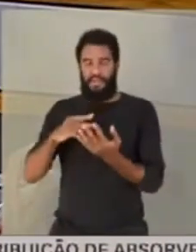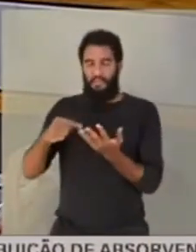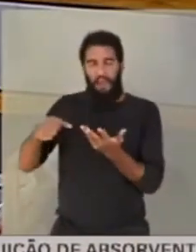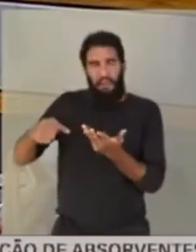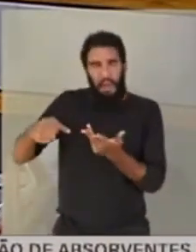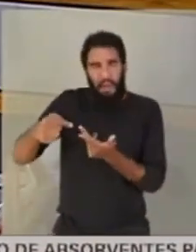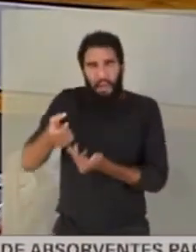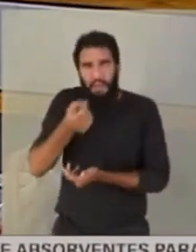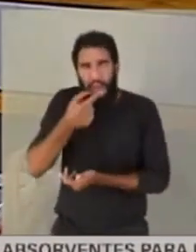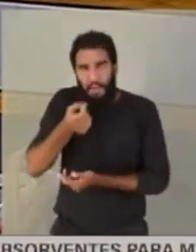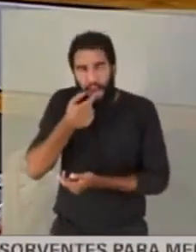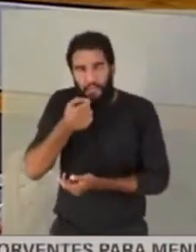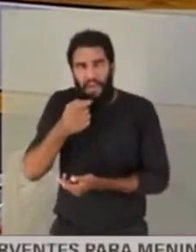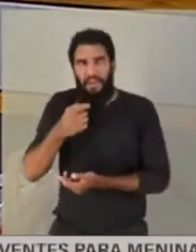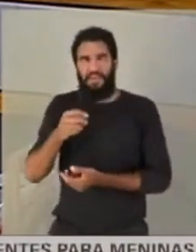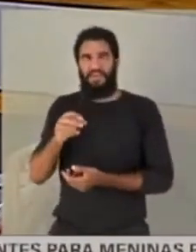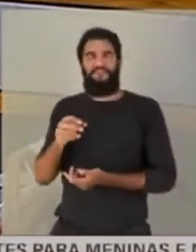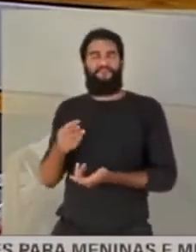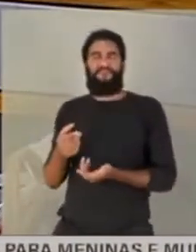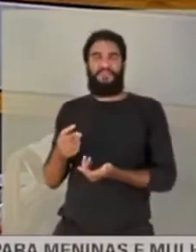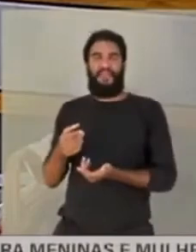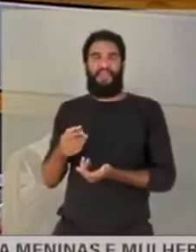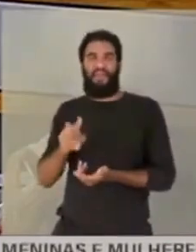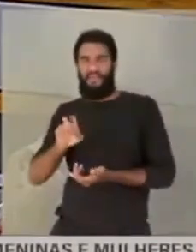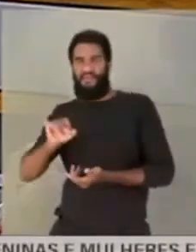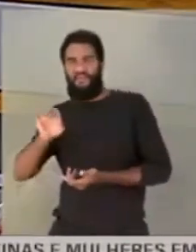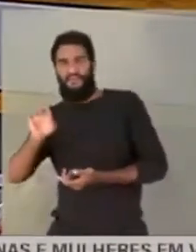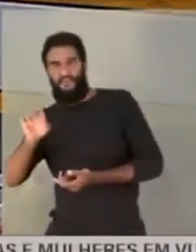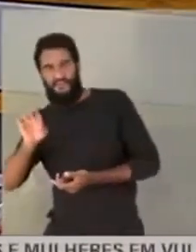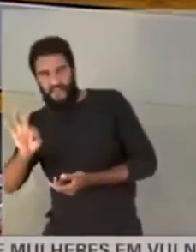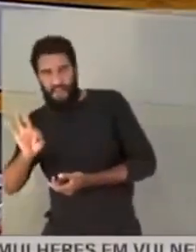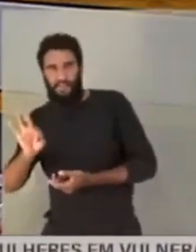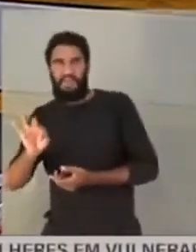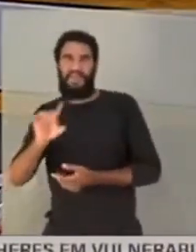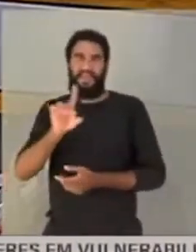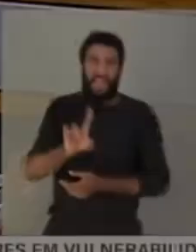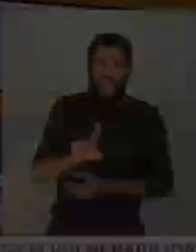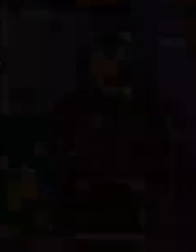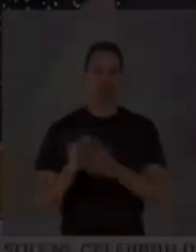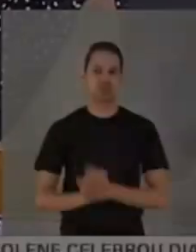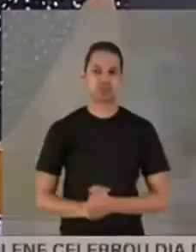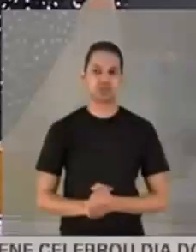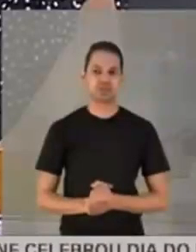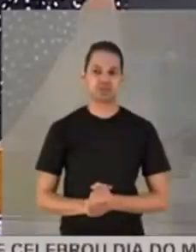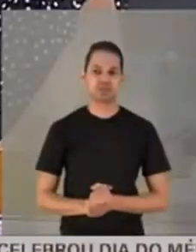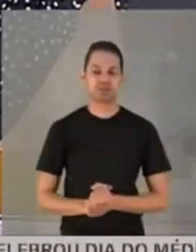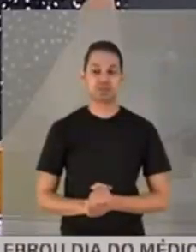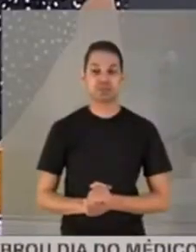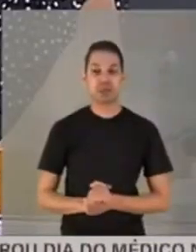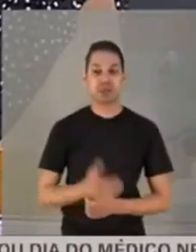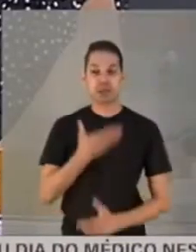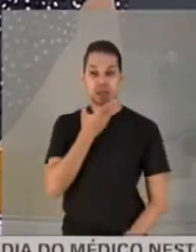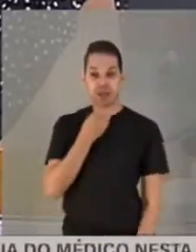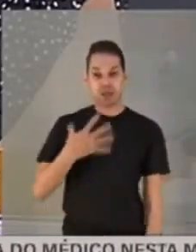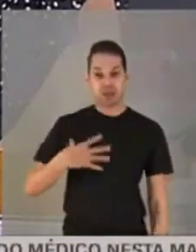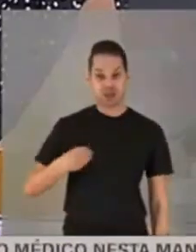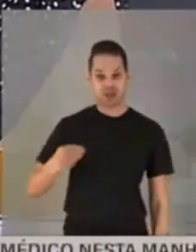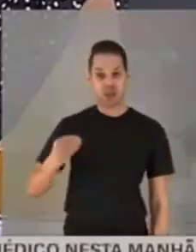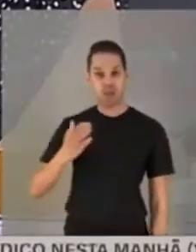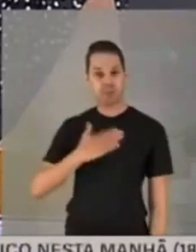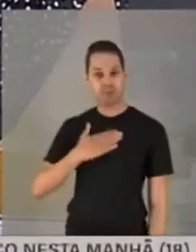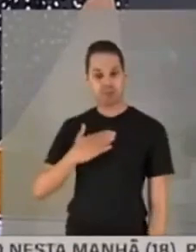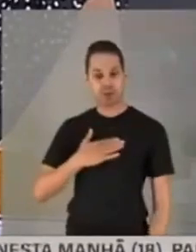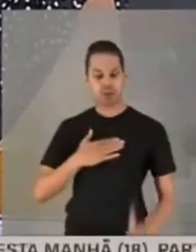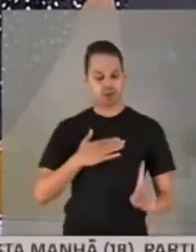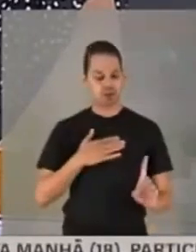ivermectina, conchicina, vitamina C com zinco, vitamina D e suplementos alimentares. O meu filho, sabe,